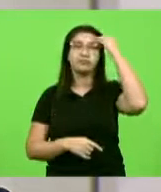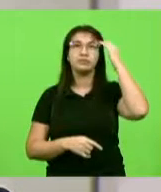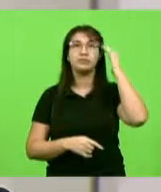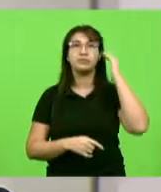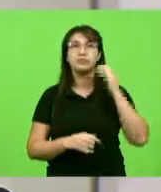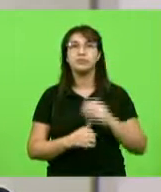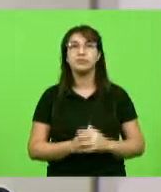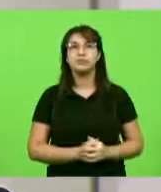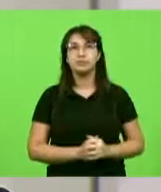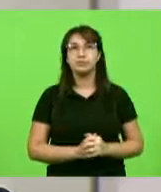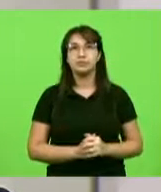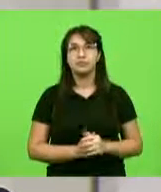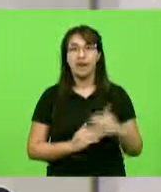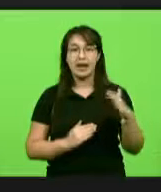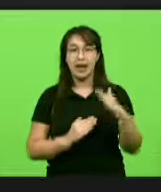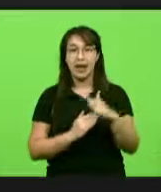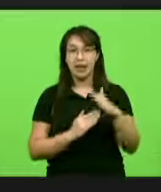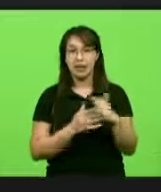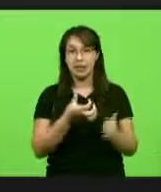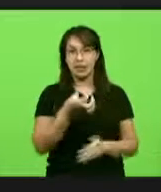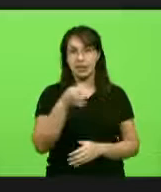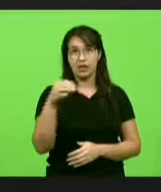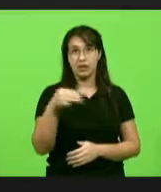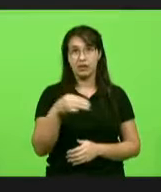por seis minutos, deputado.